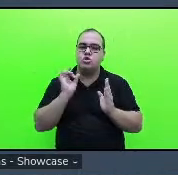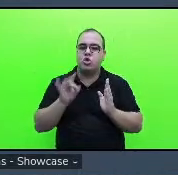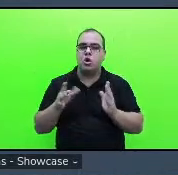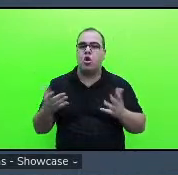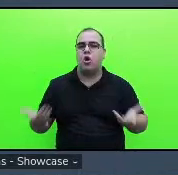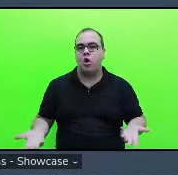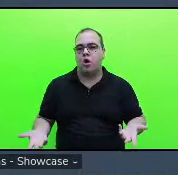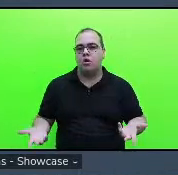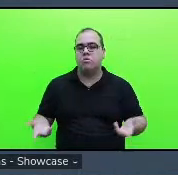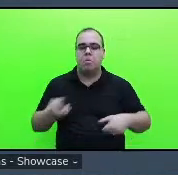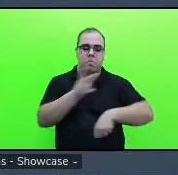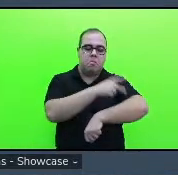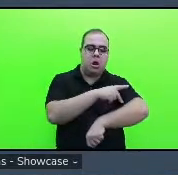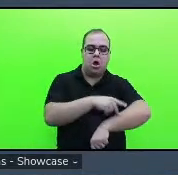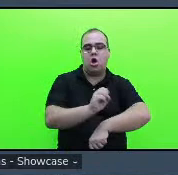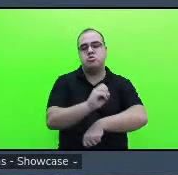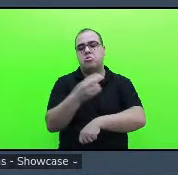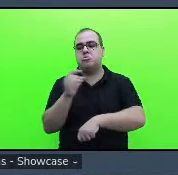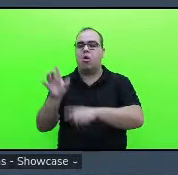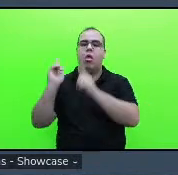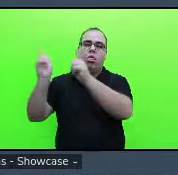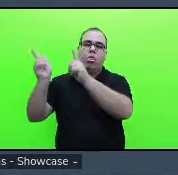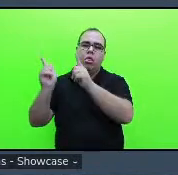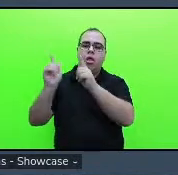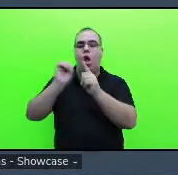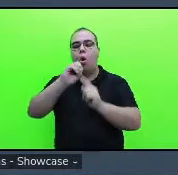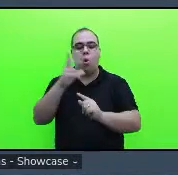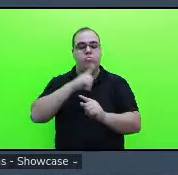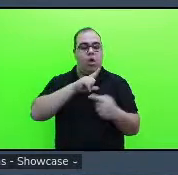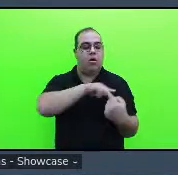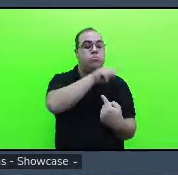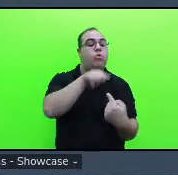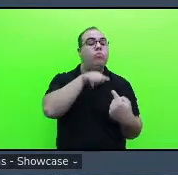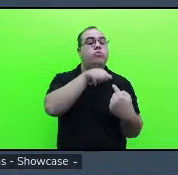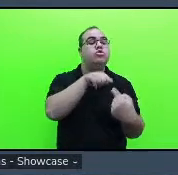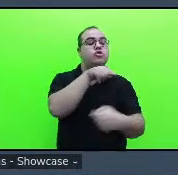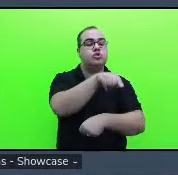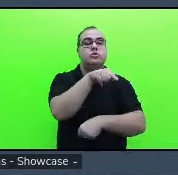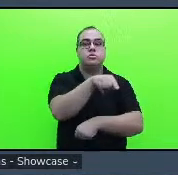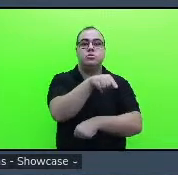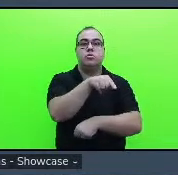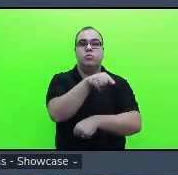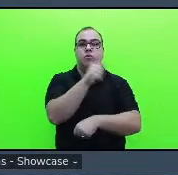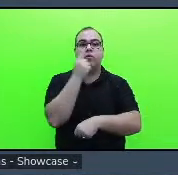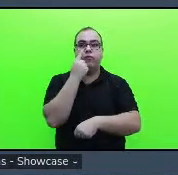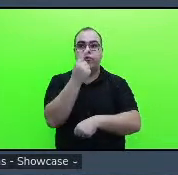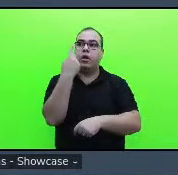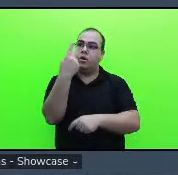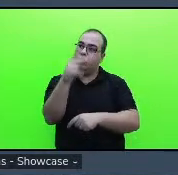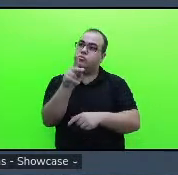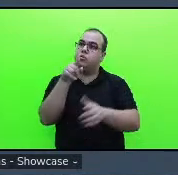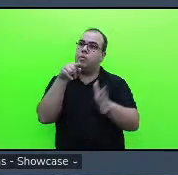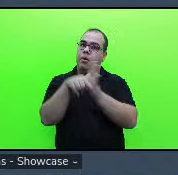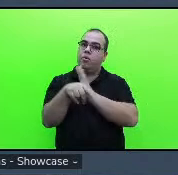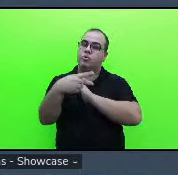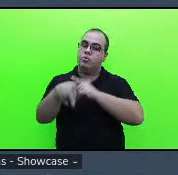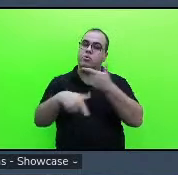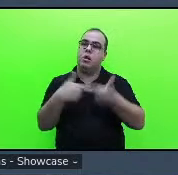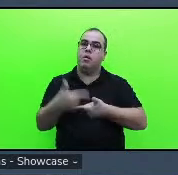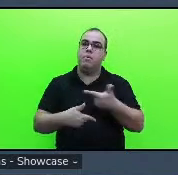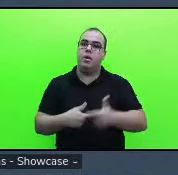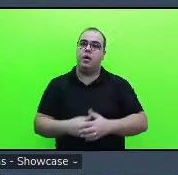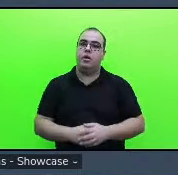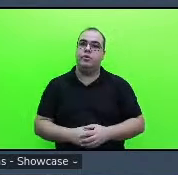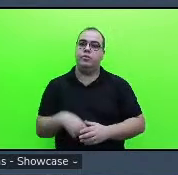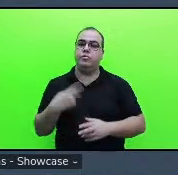a minha pergunta ou se vocês criam essa intencionalidade que você fez a pergunta no seu trabalho a sua segunda